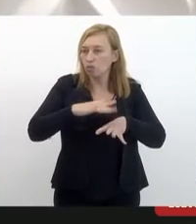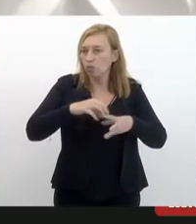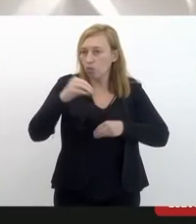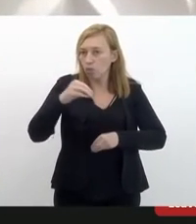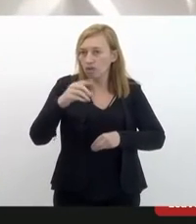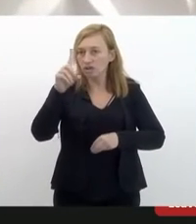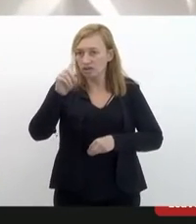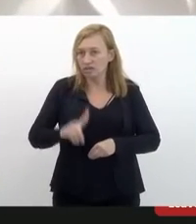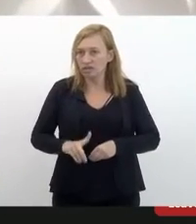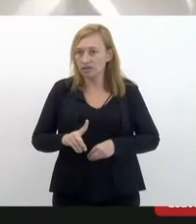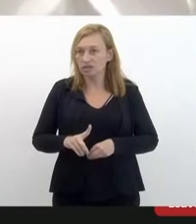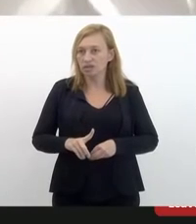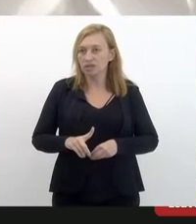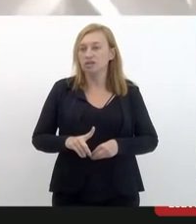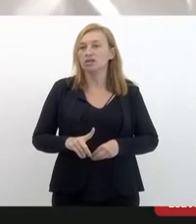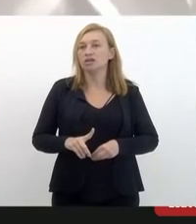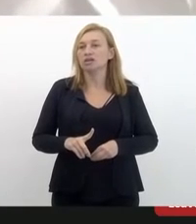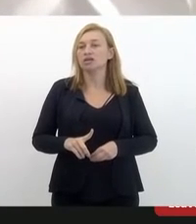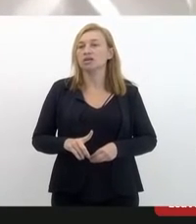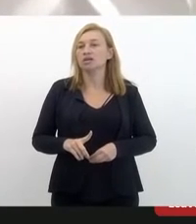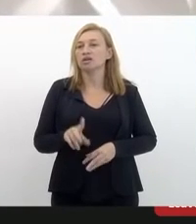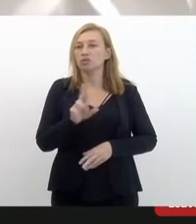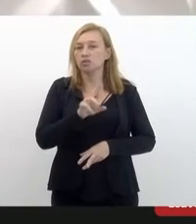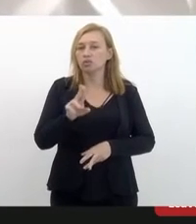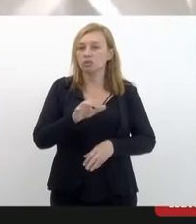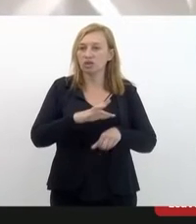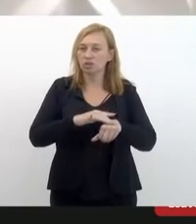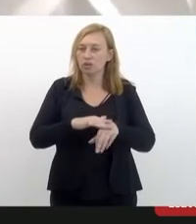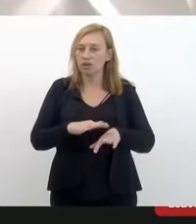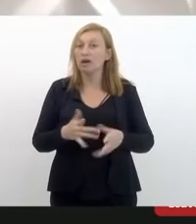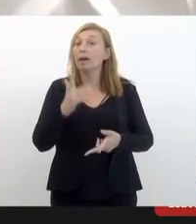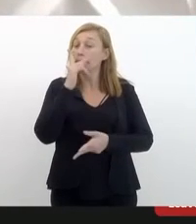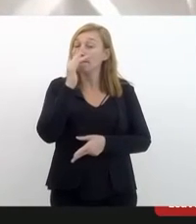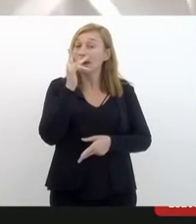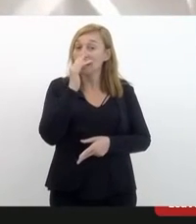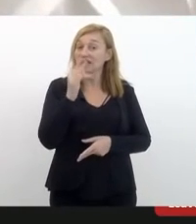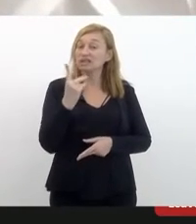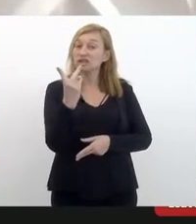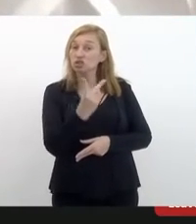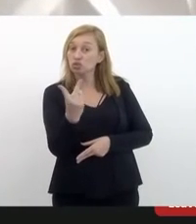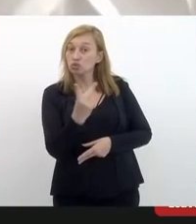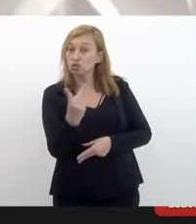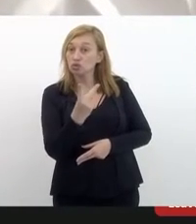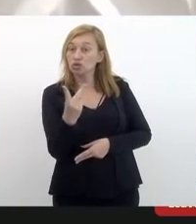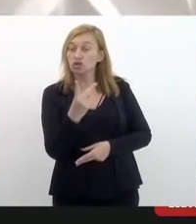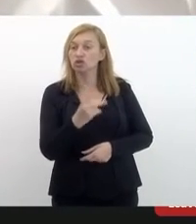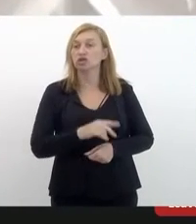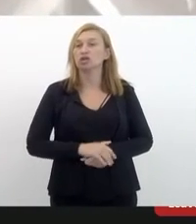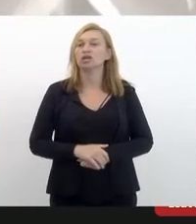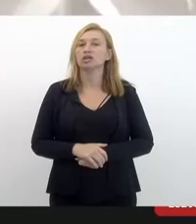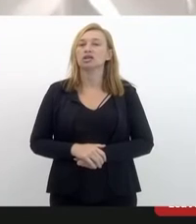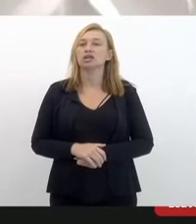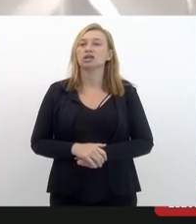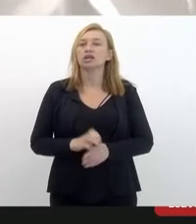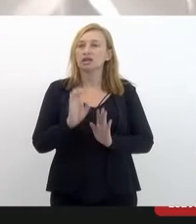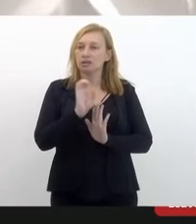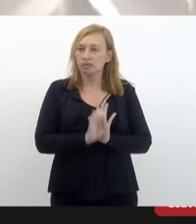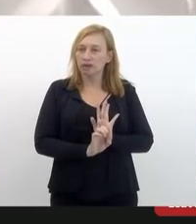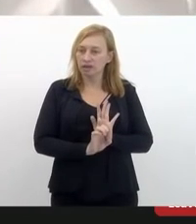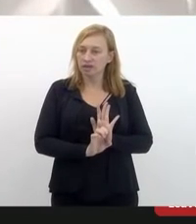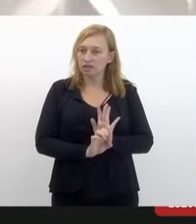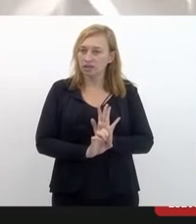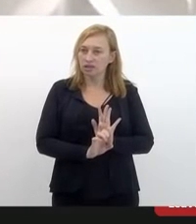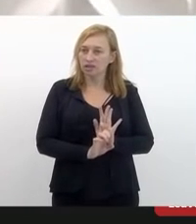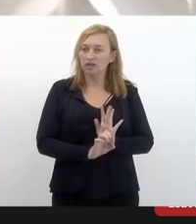e o CID da doença. Então, me parece que essas duas emendas, a